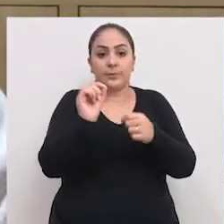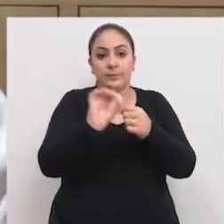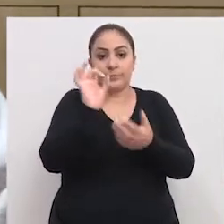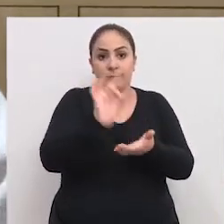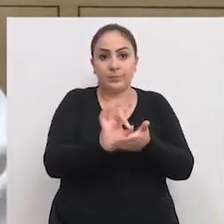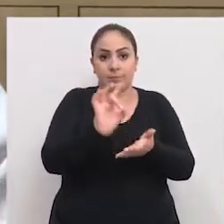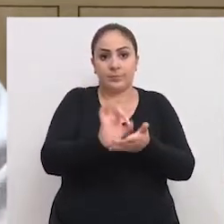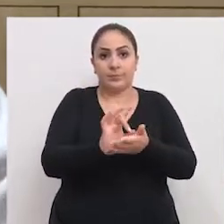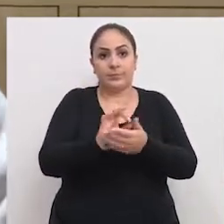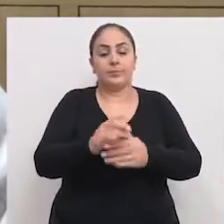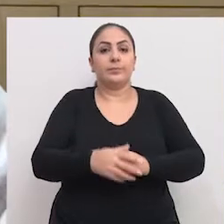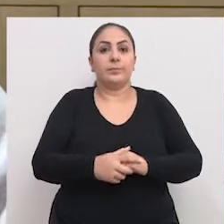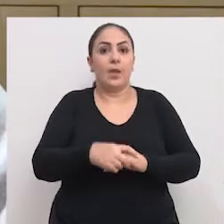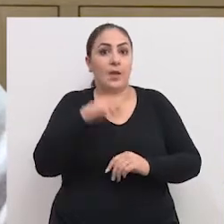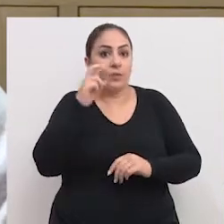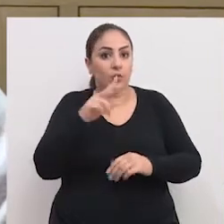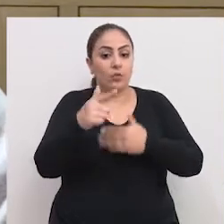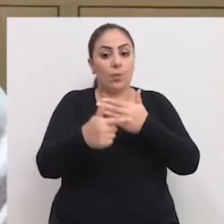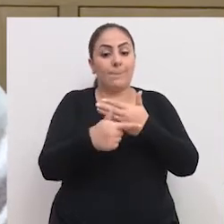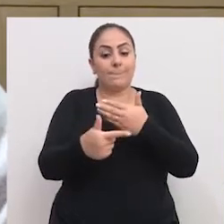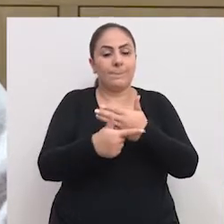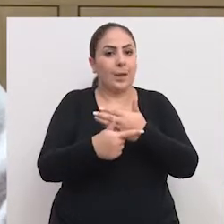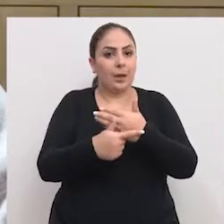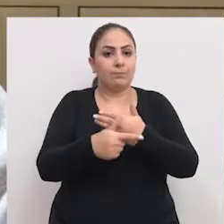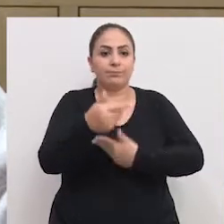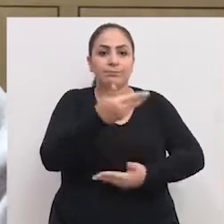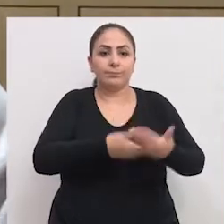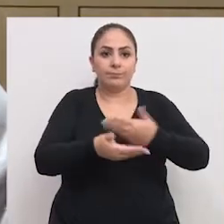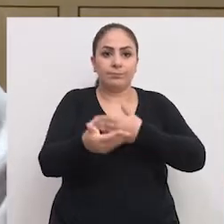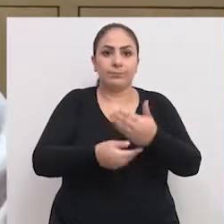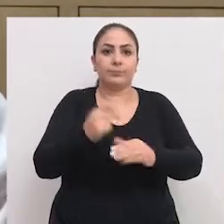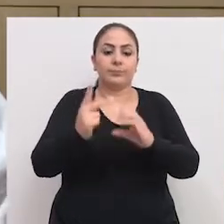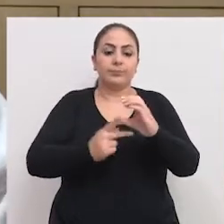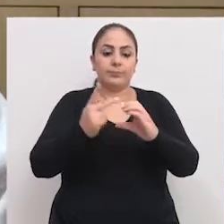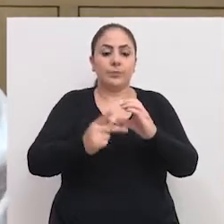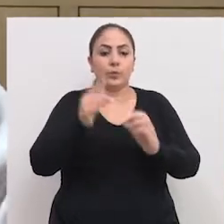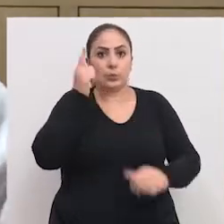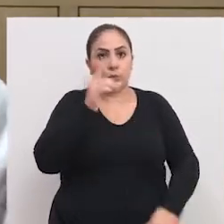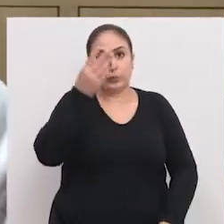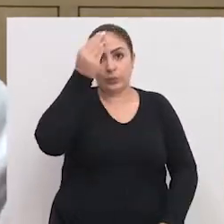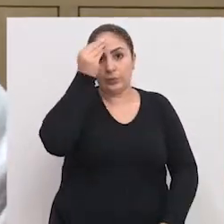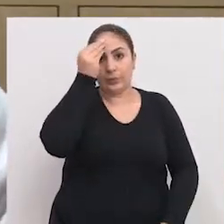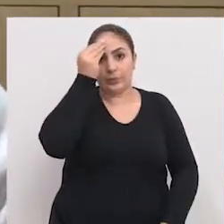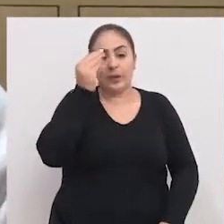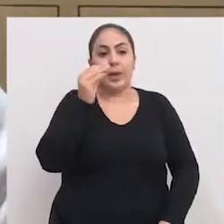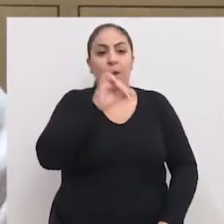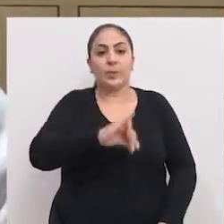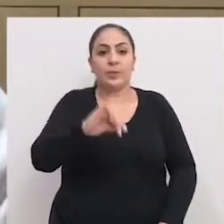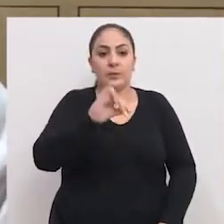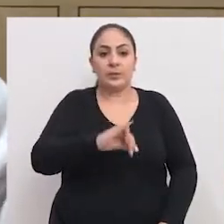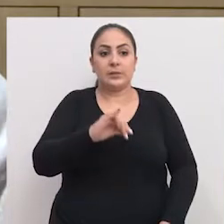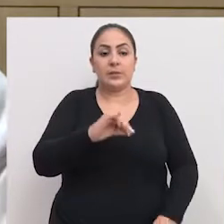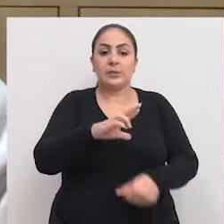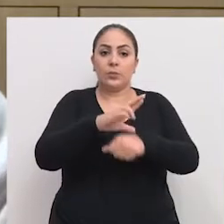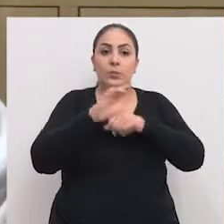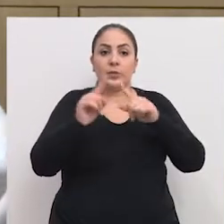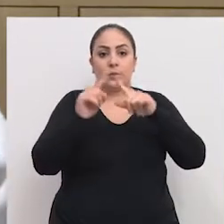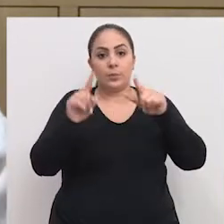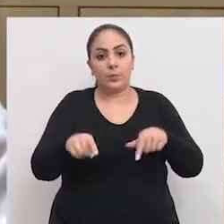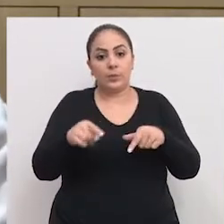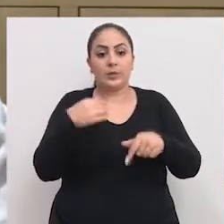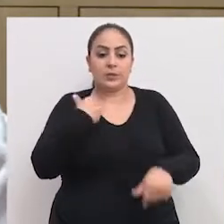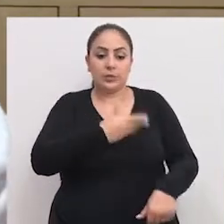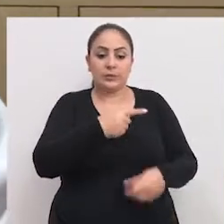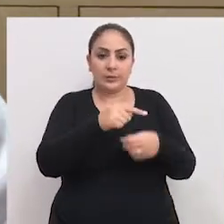aguardamos a execução por parte do Poder Executivo. Então vejo que é o papel compartilhado da Câmara entendendo a importância da